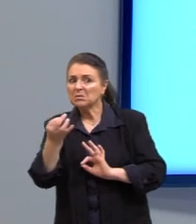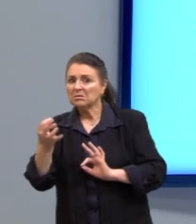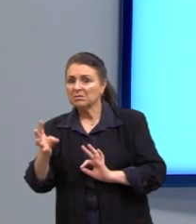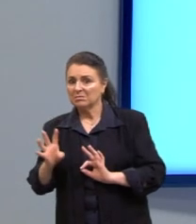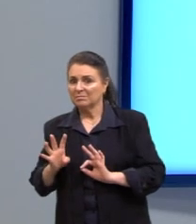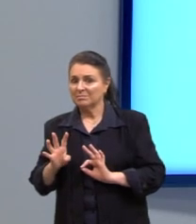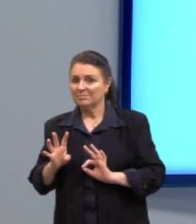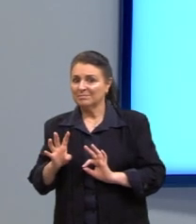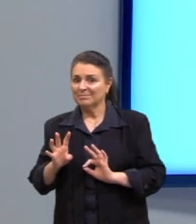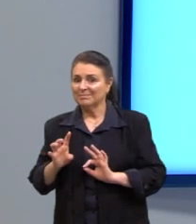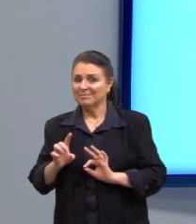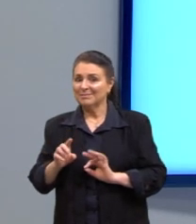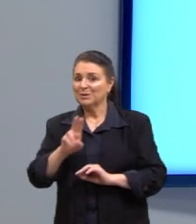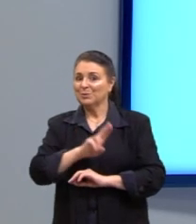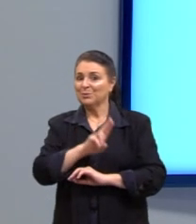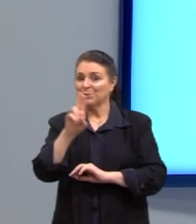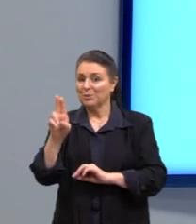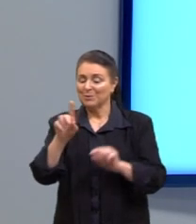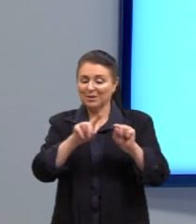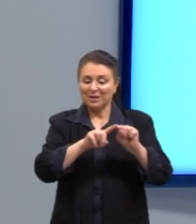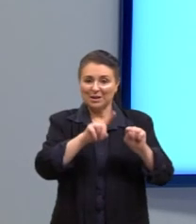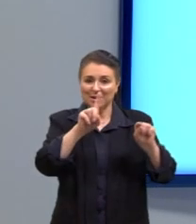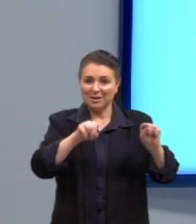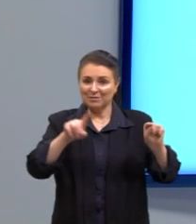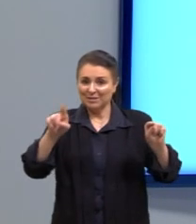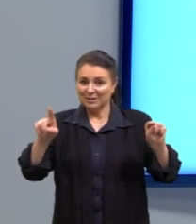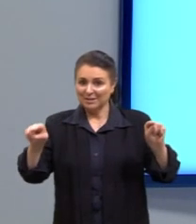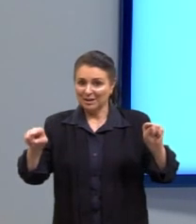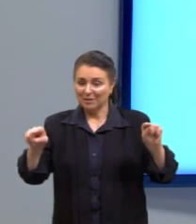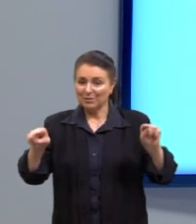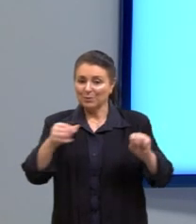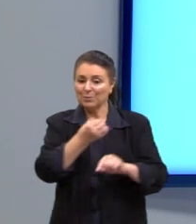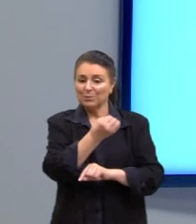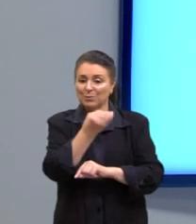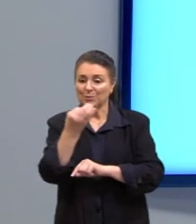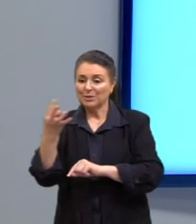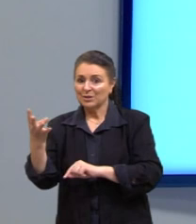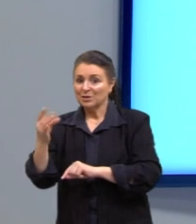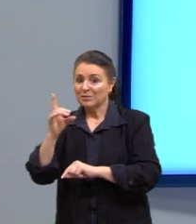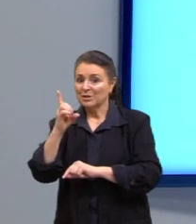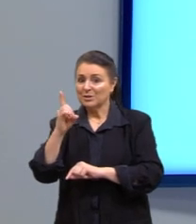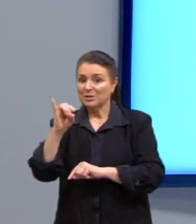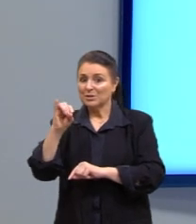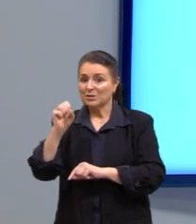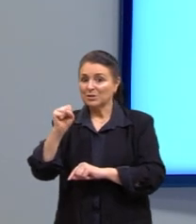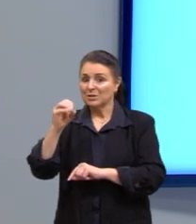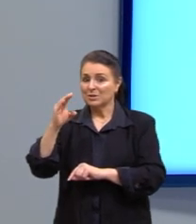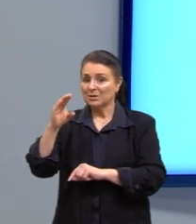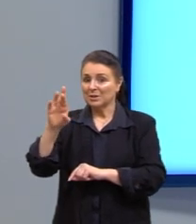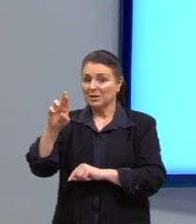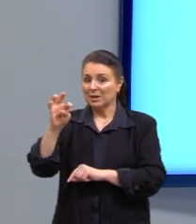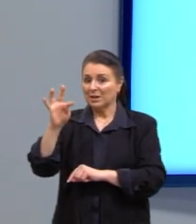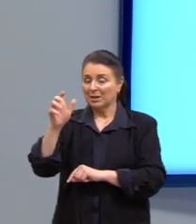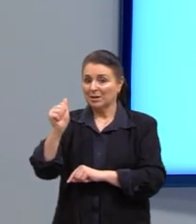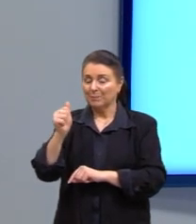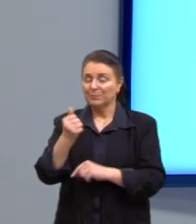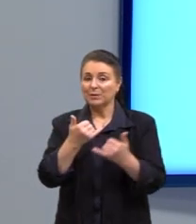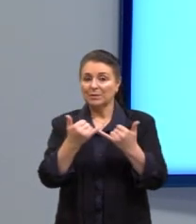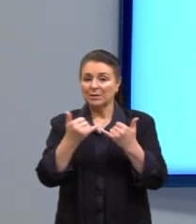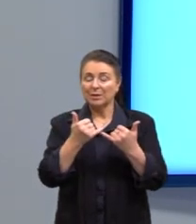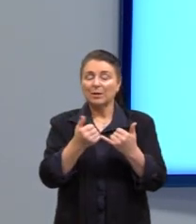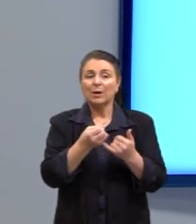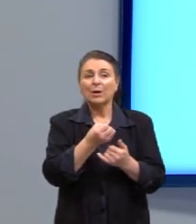nós estamos trabalhando com a variável quantitativa discreta. Por exemplo, a quantidade de